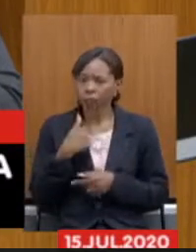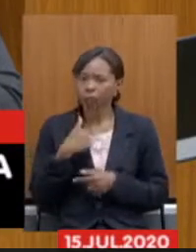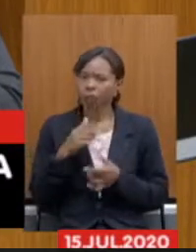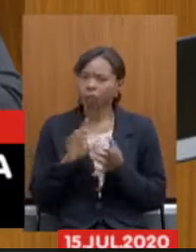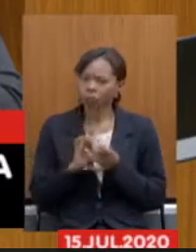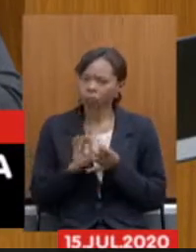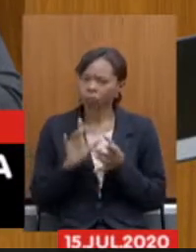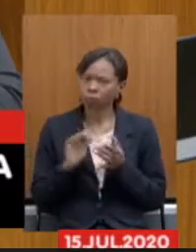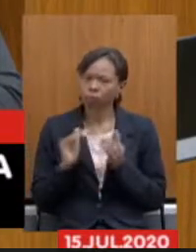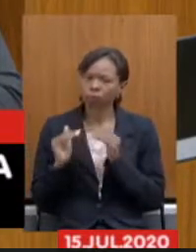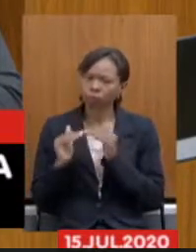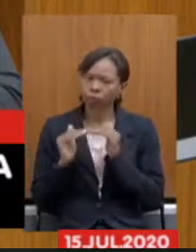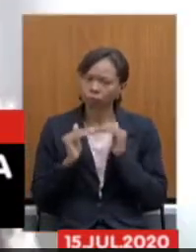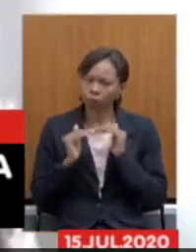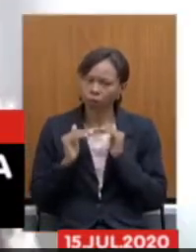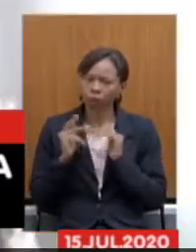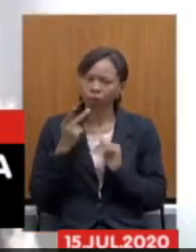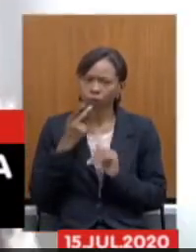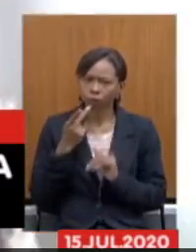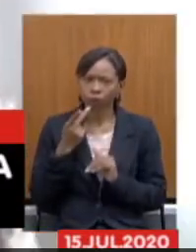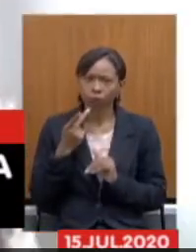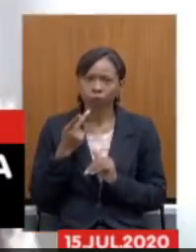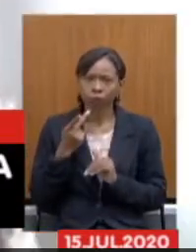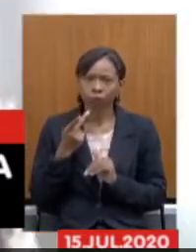falas mas eu quero reforçar